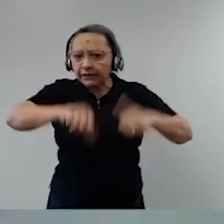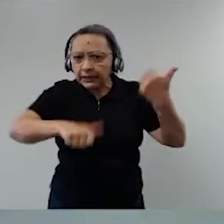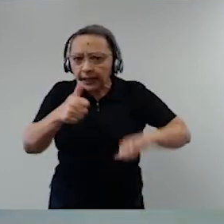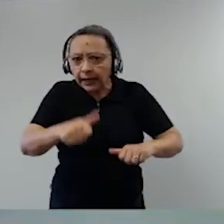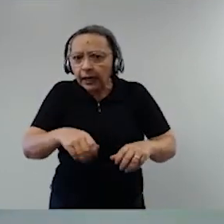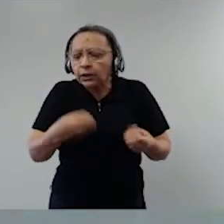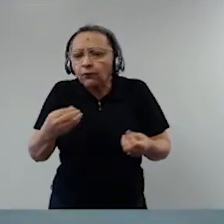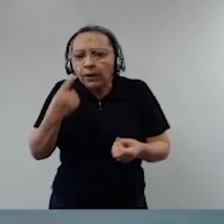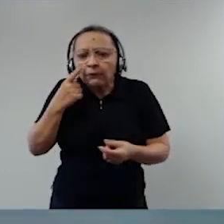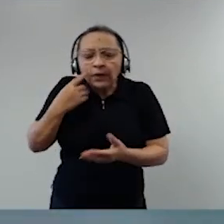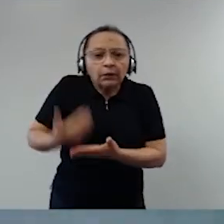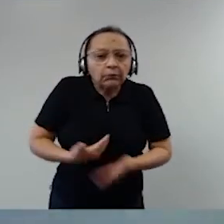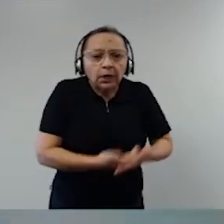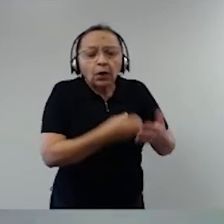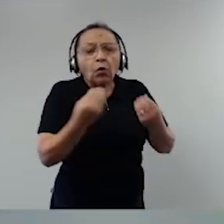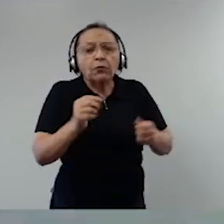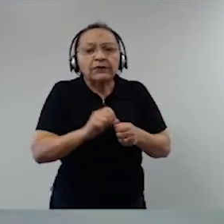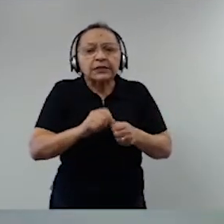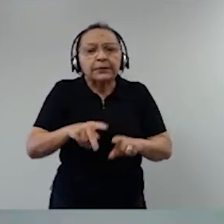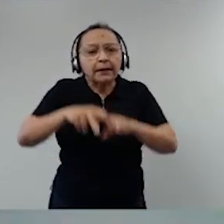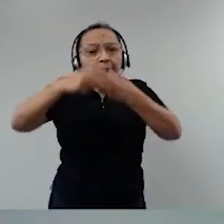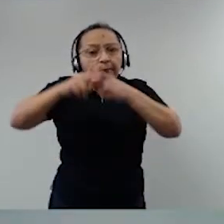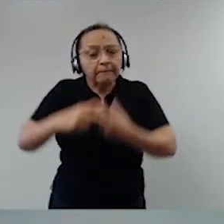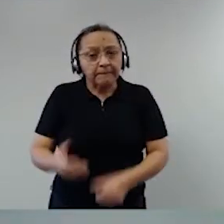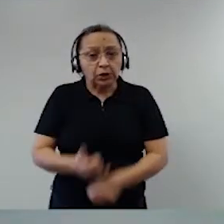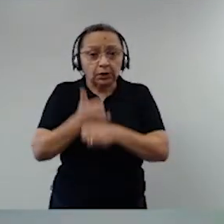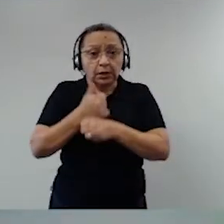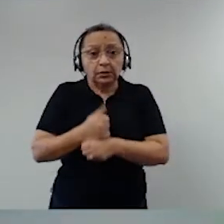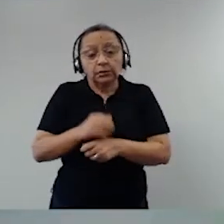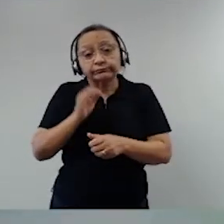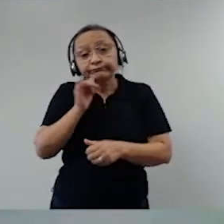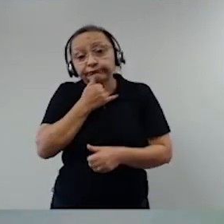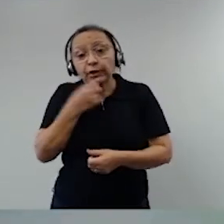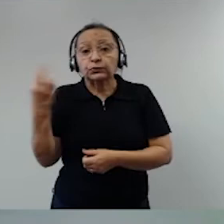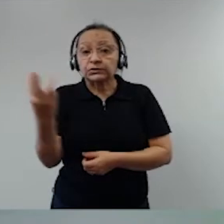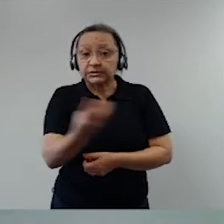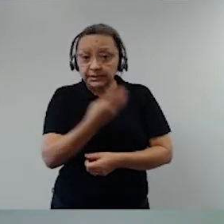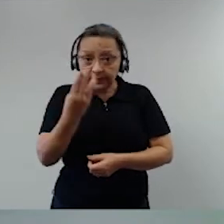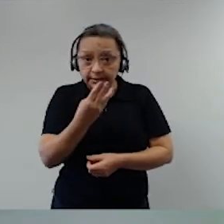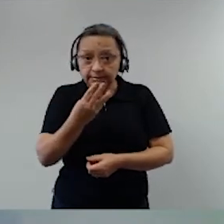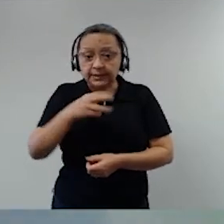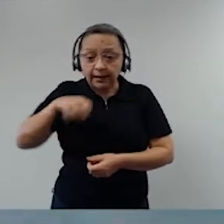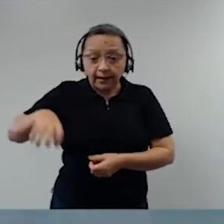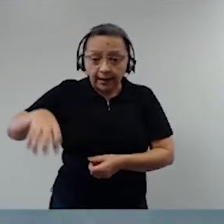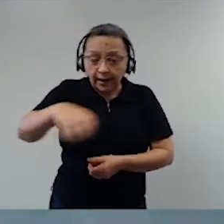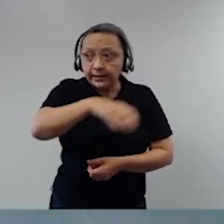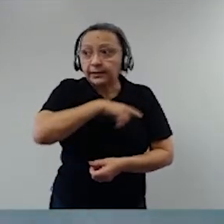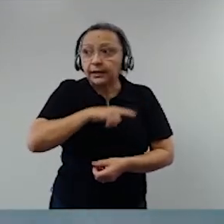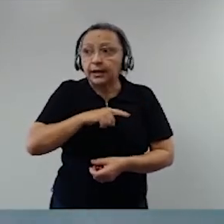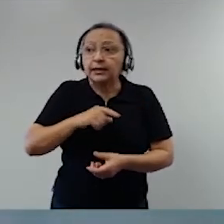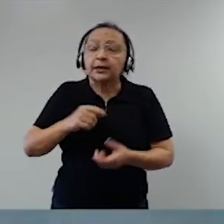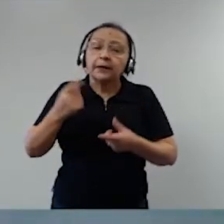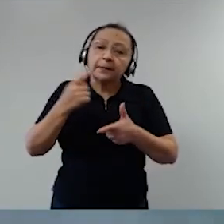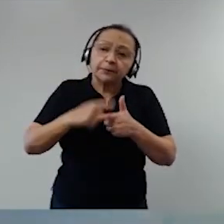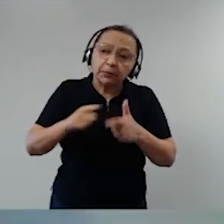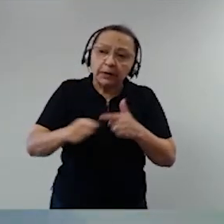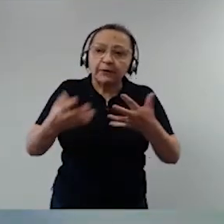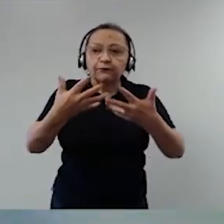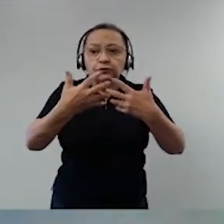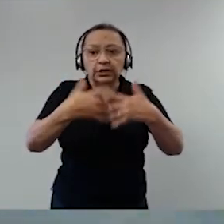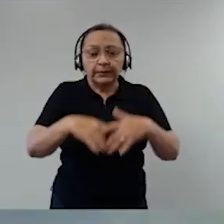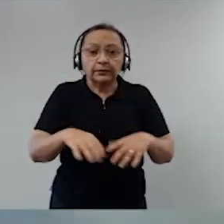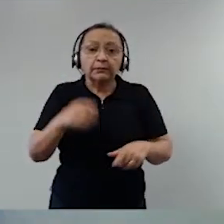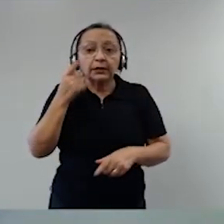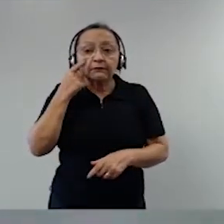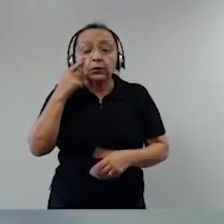três poderes têm seus problemas de funcionamento. Então, tem que ver o que tem de problema em cada